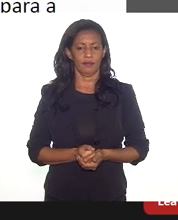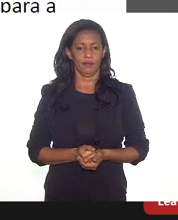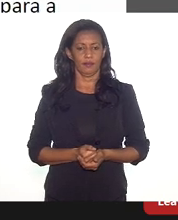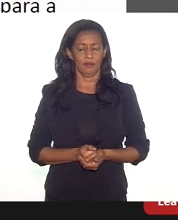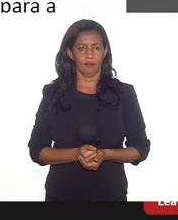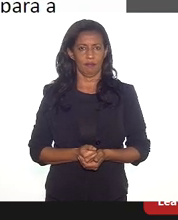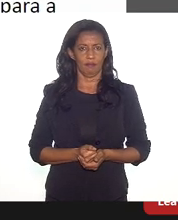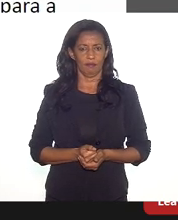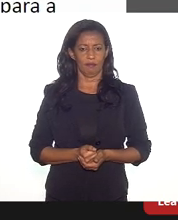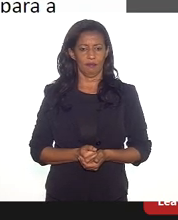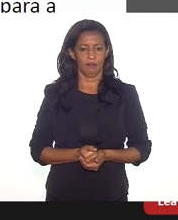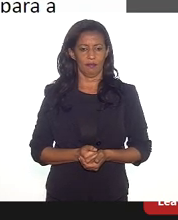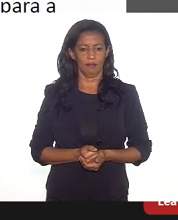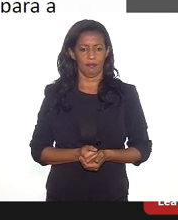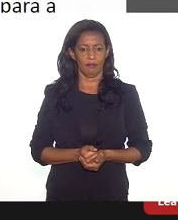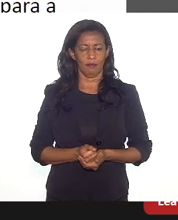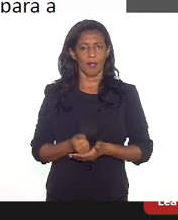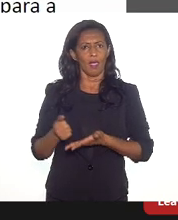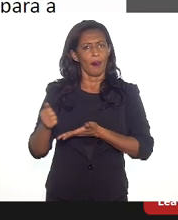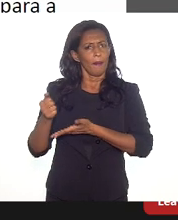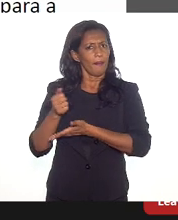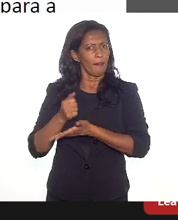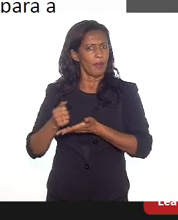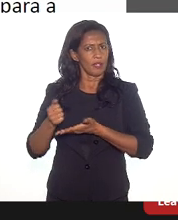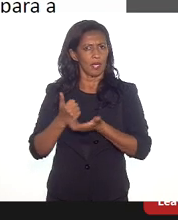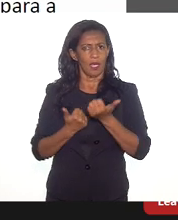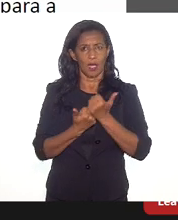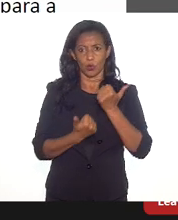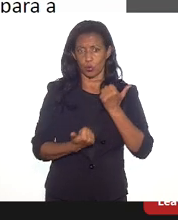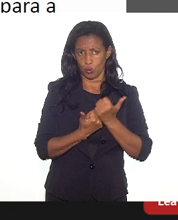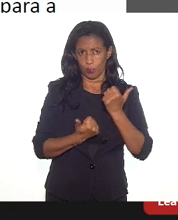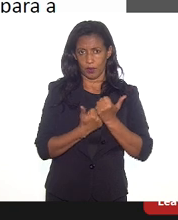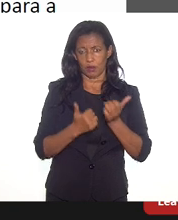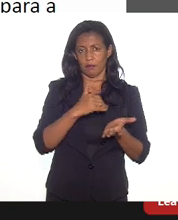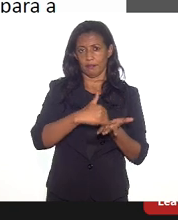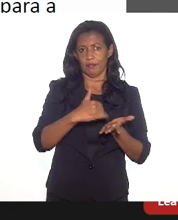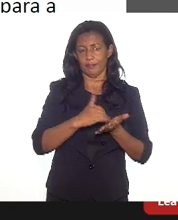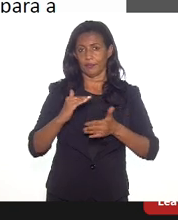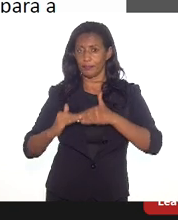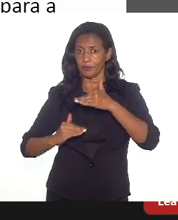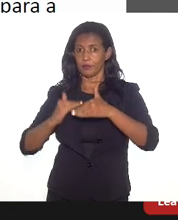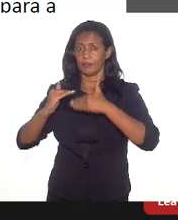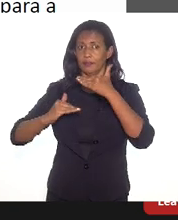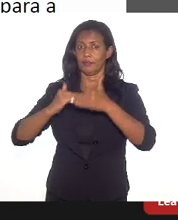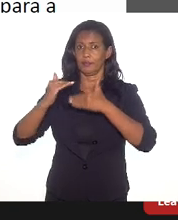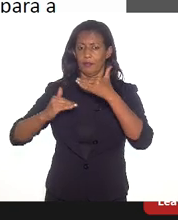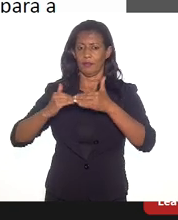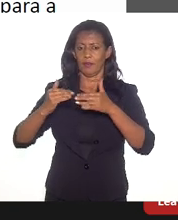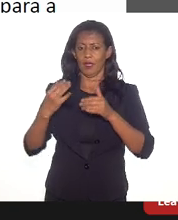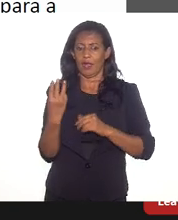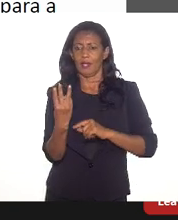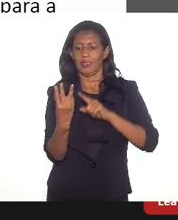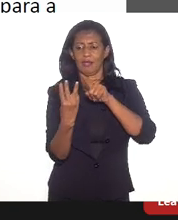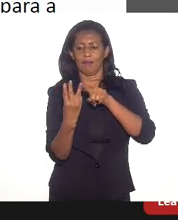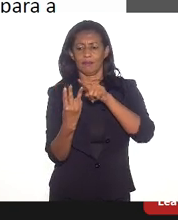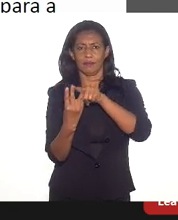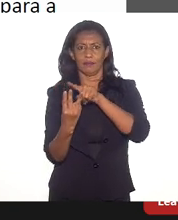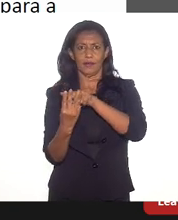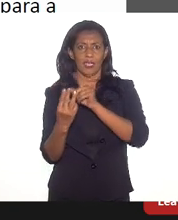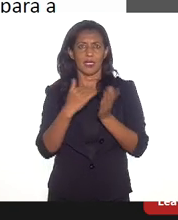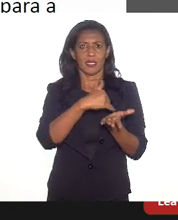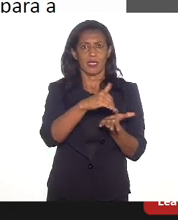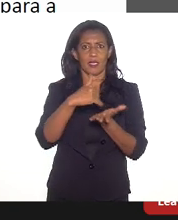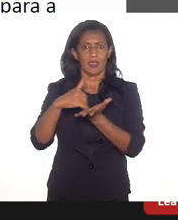Basicamente, a subsecretaria, a secretaria de desenvolvimento, ela tem duas, três subsecretarias. Uma